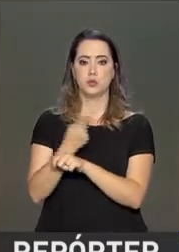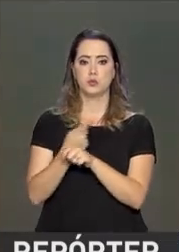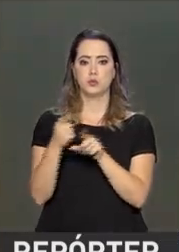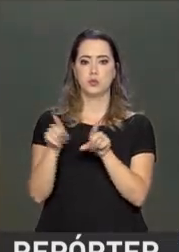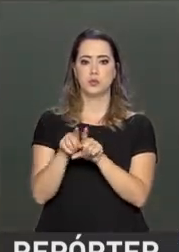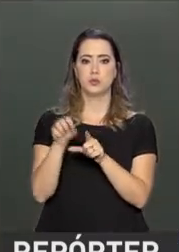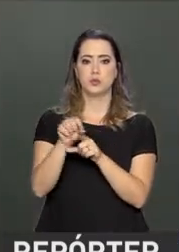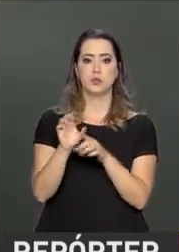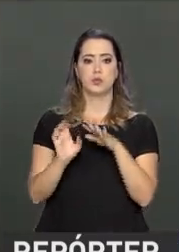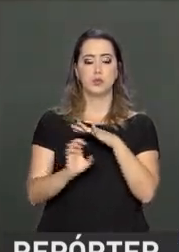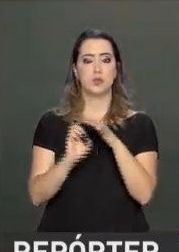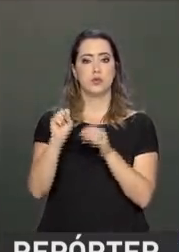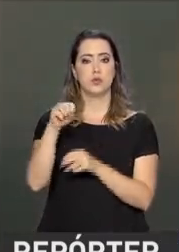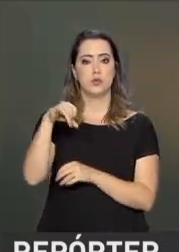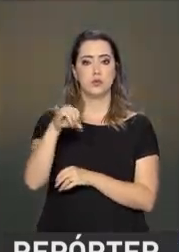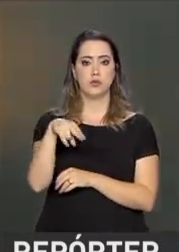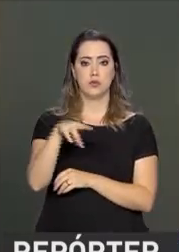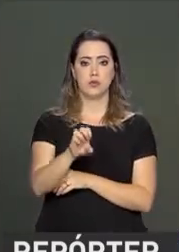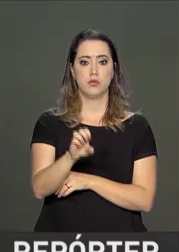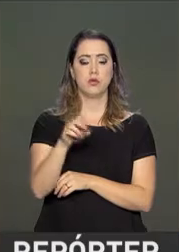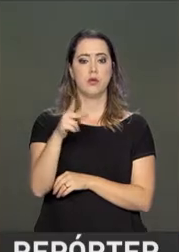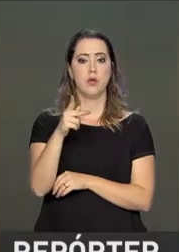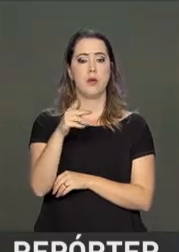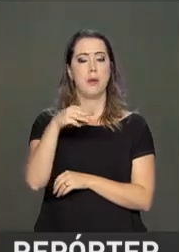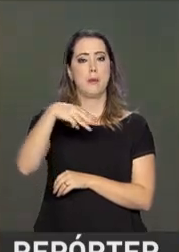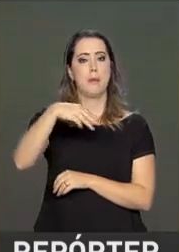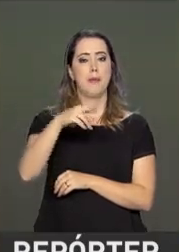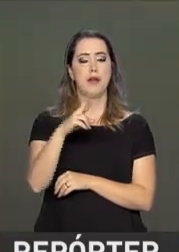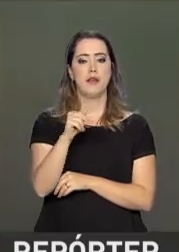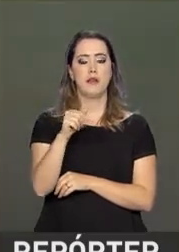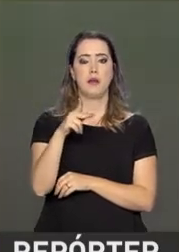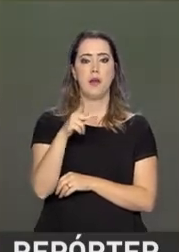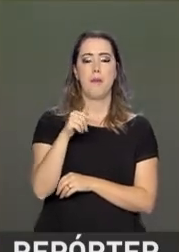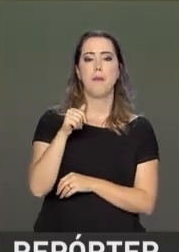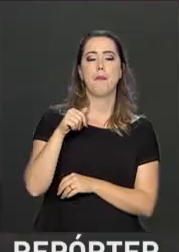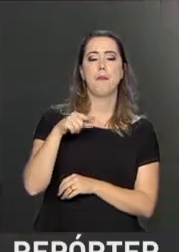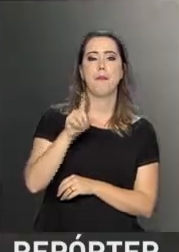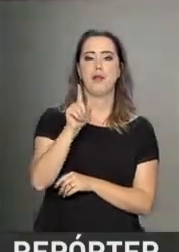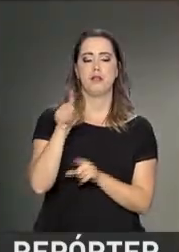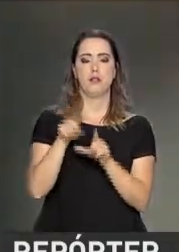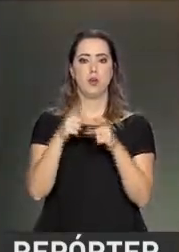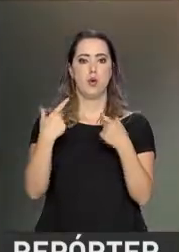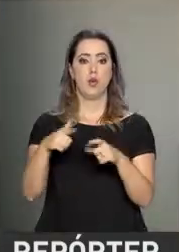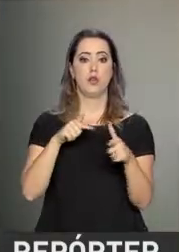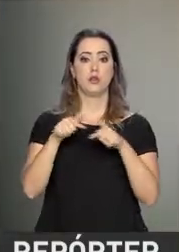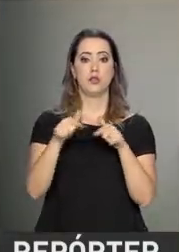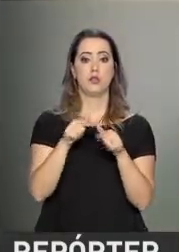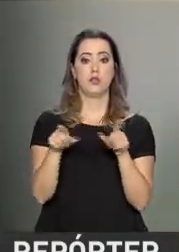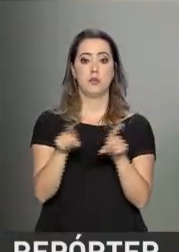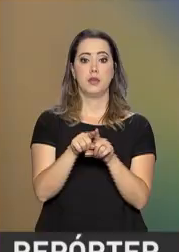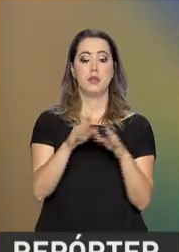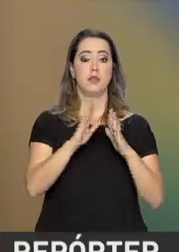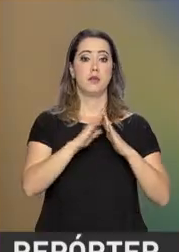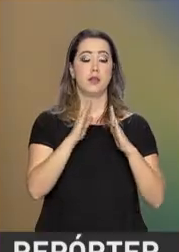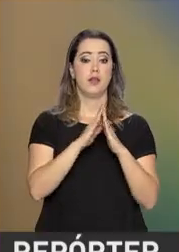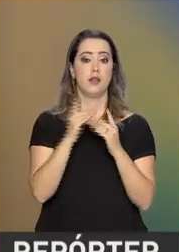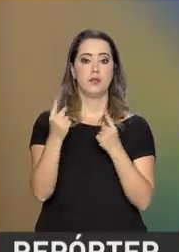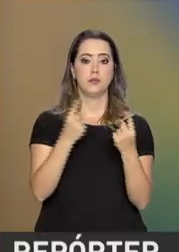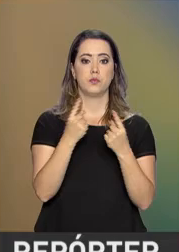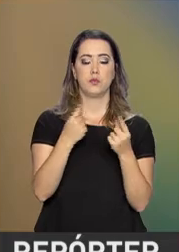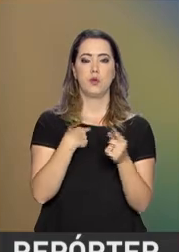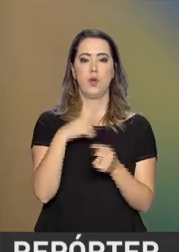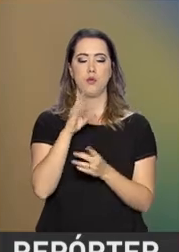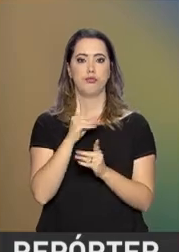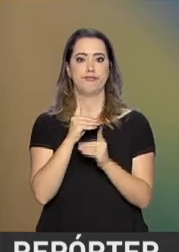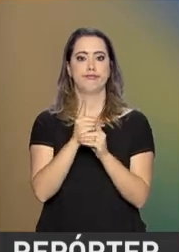Nacional de Emprego, o CINE, em Marabá, local onde trabalhava os investigados e também na residência deles. Eles encontraram